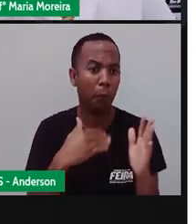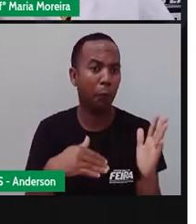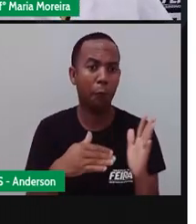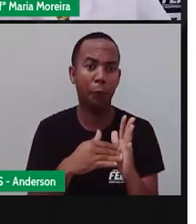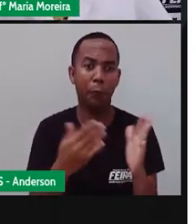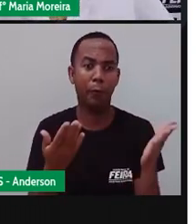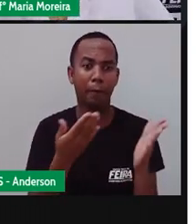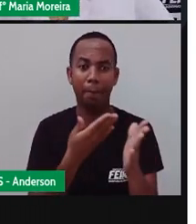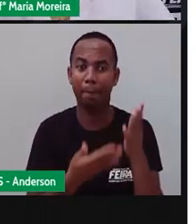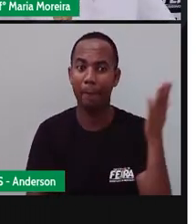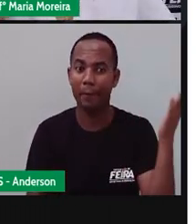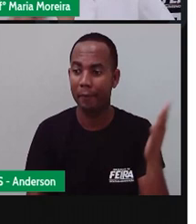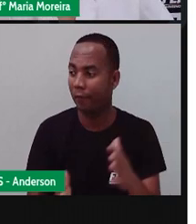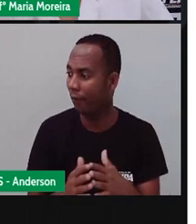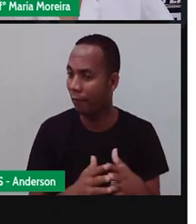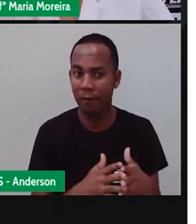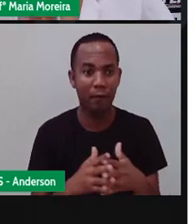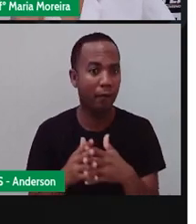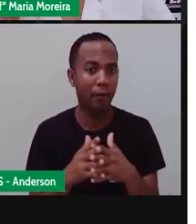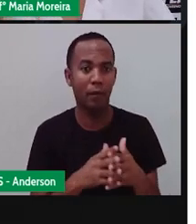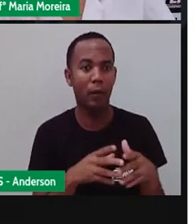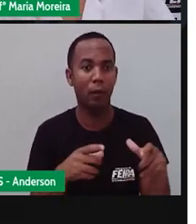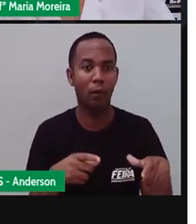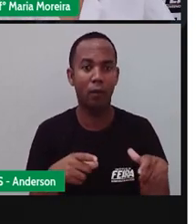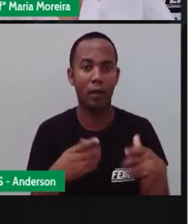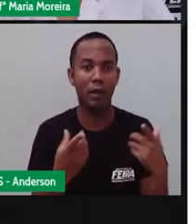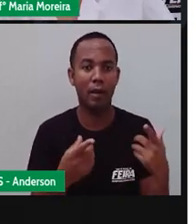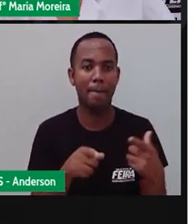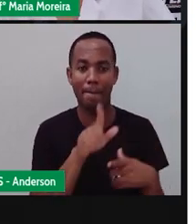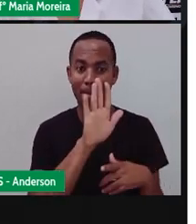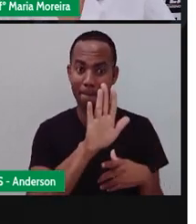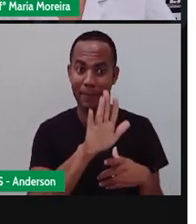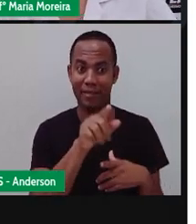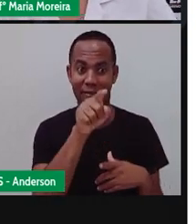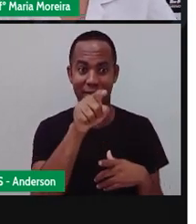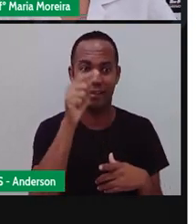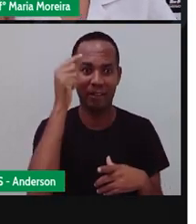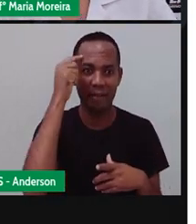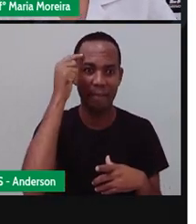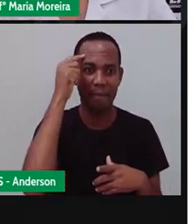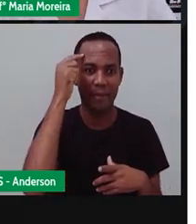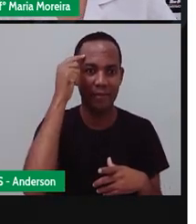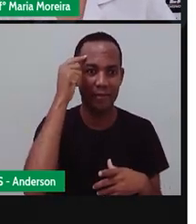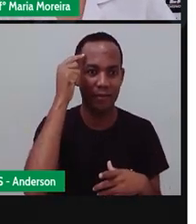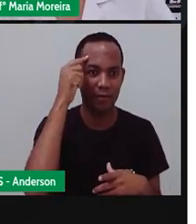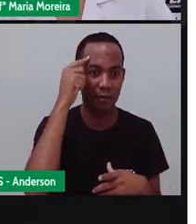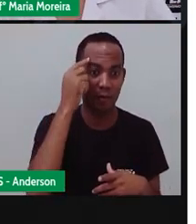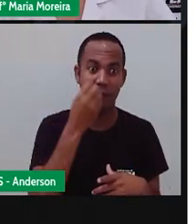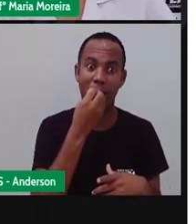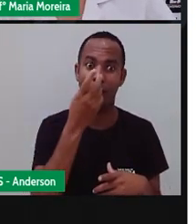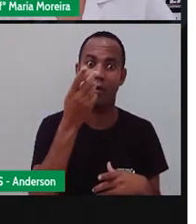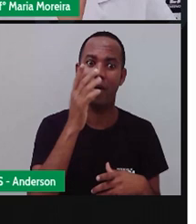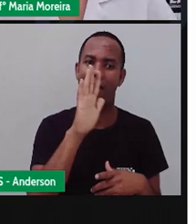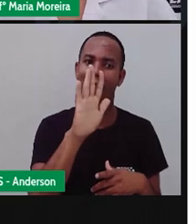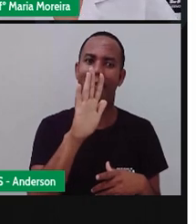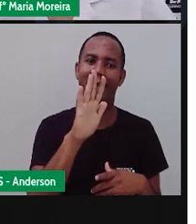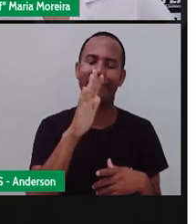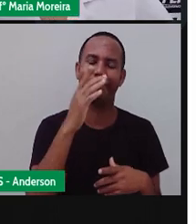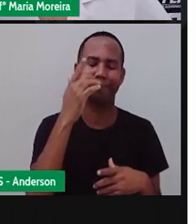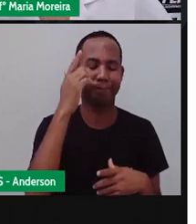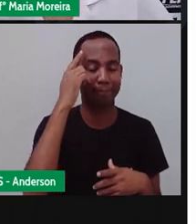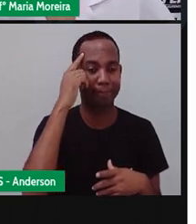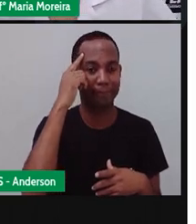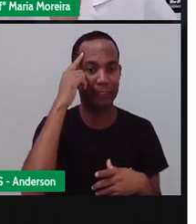A ideia foi boa, mas não foi o quê? Eficiente. Porque nem toda ideia boa, ela é eficiente. Então João